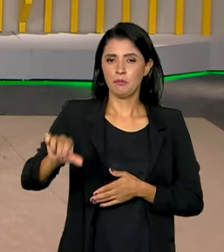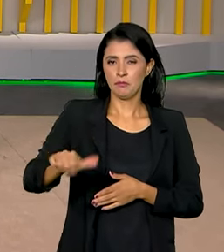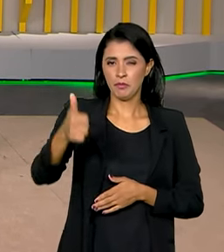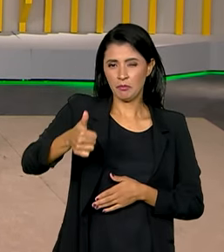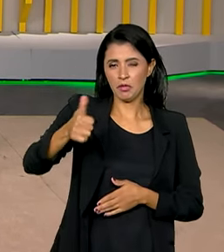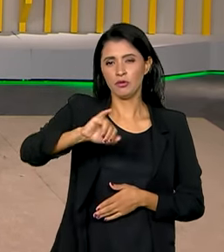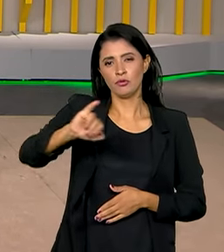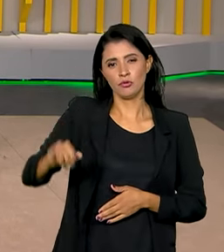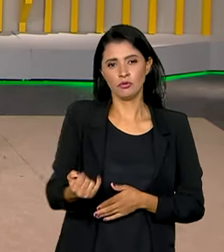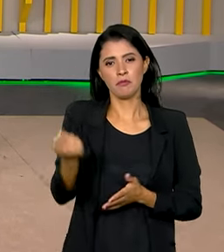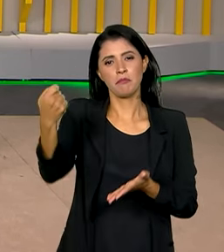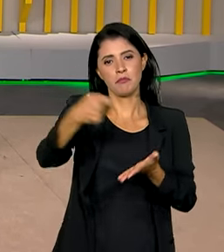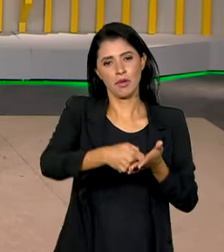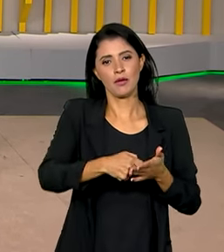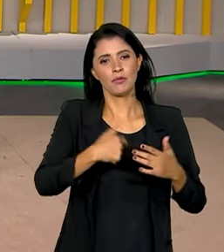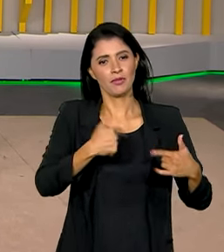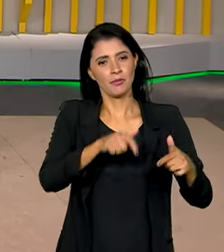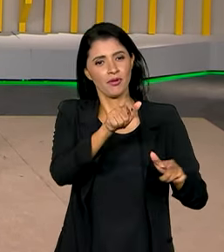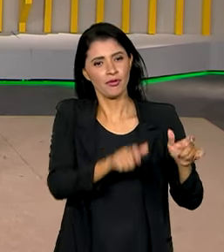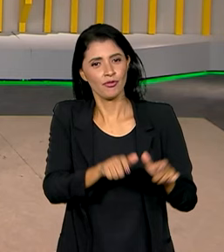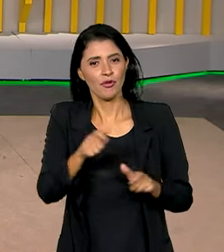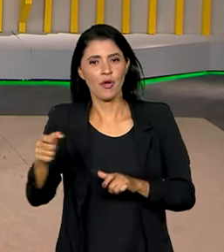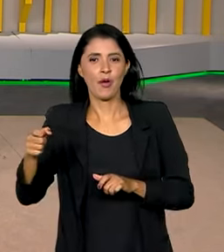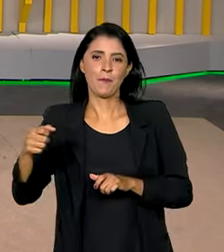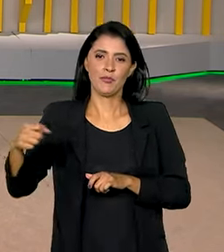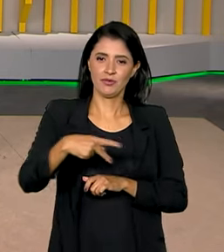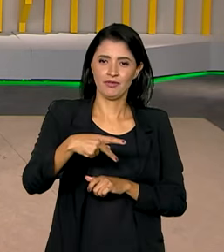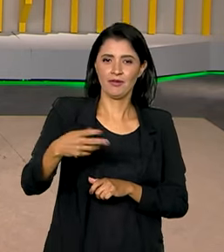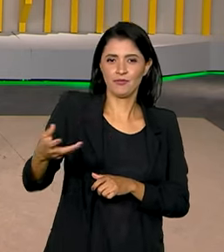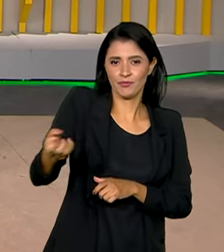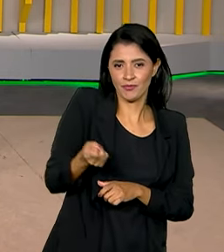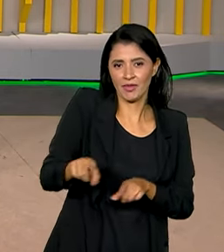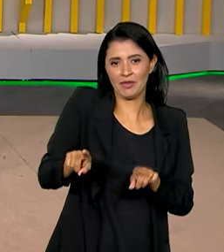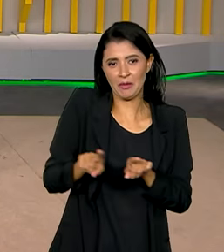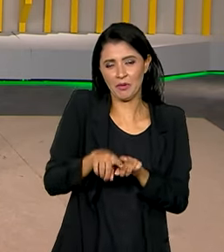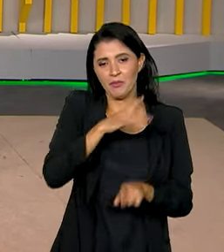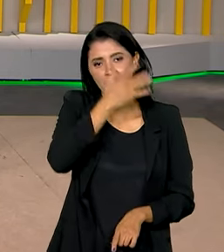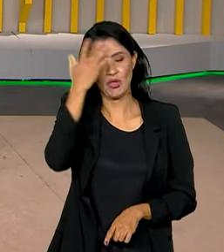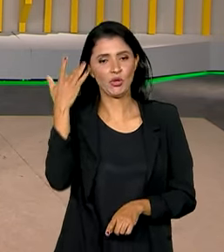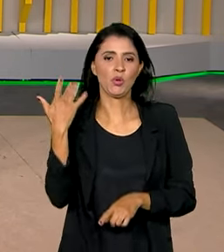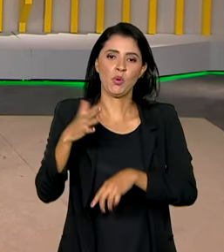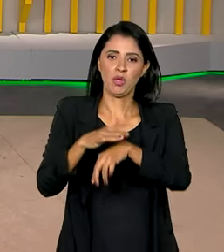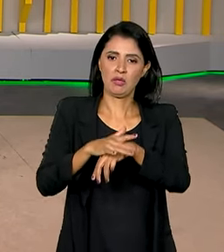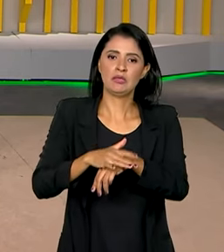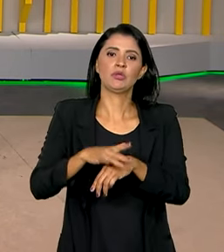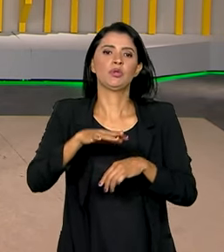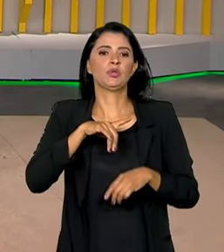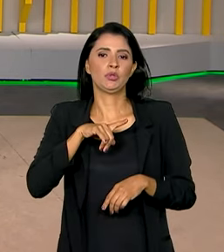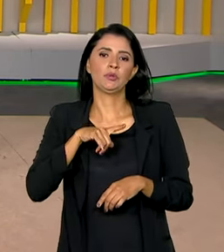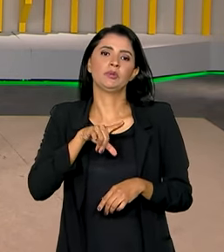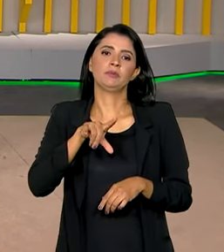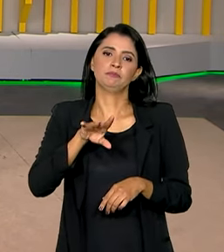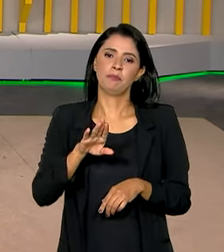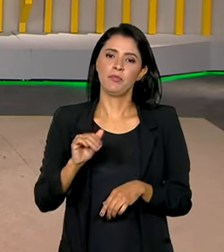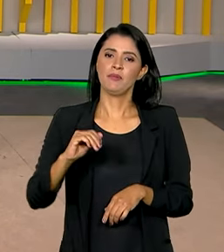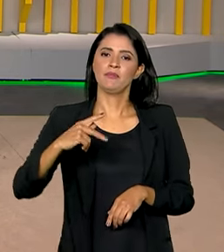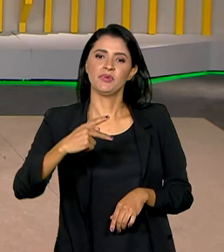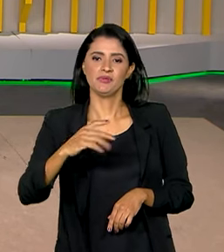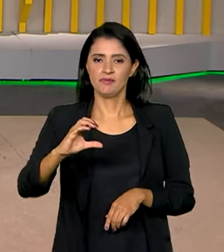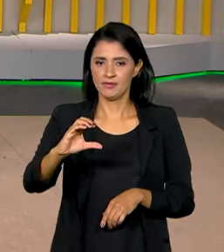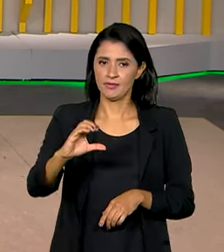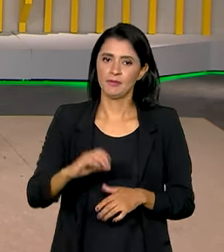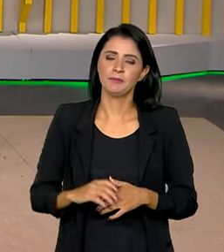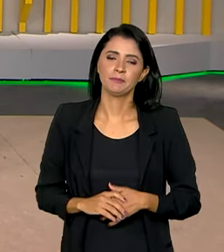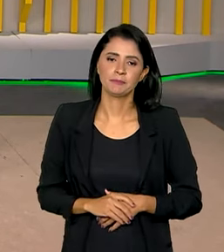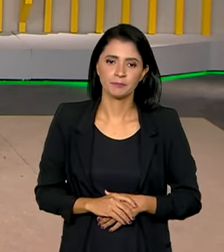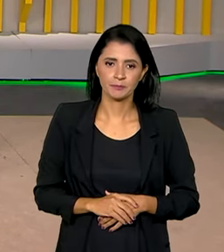e será pago a trabalhadores, aposentados, pensionistas e pessoas que recebem benefícios de auxílio doença